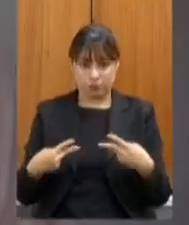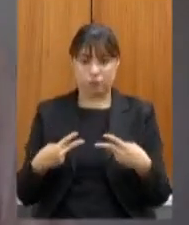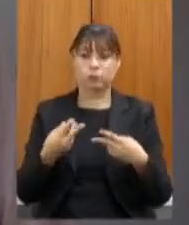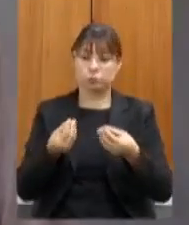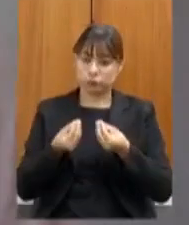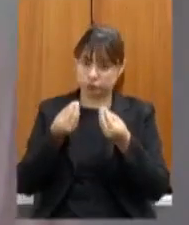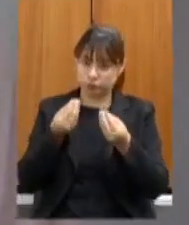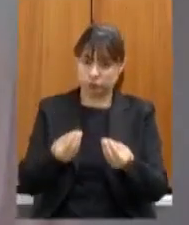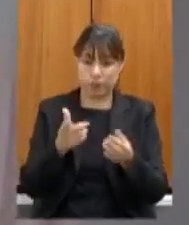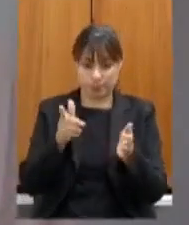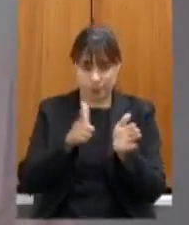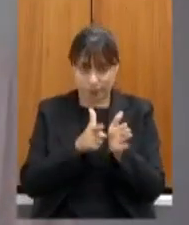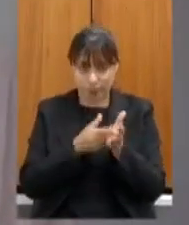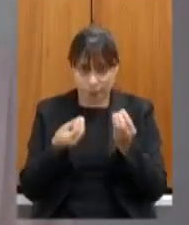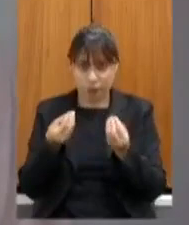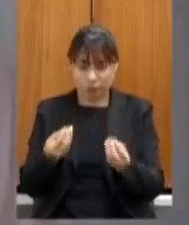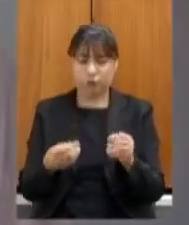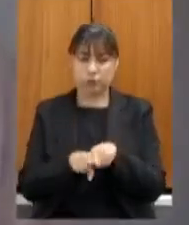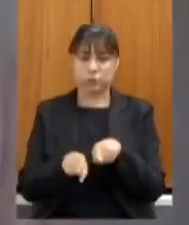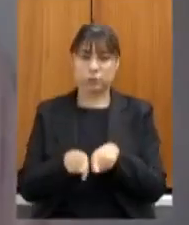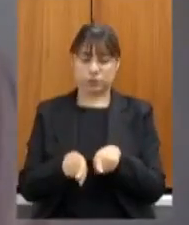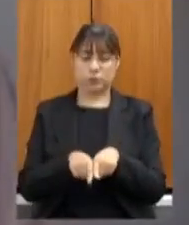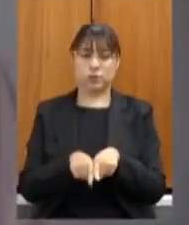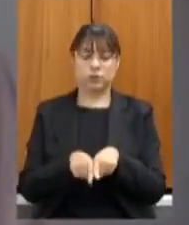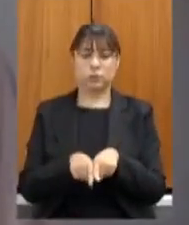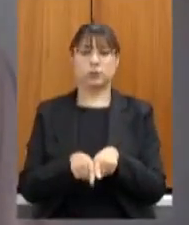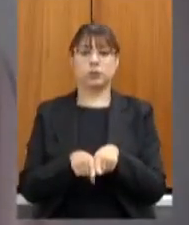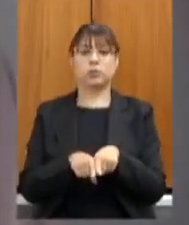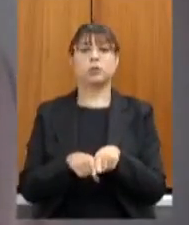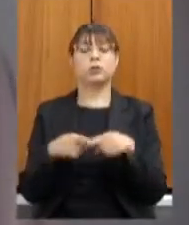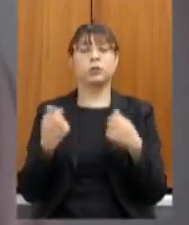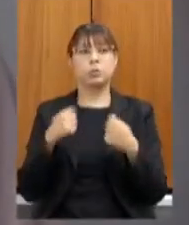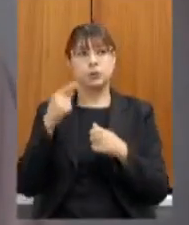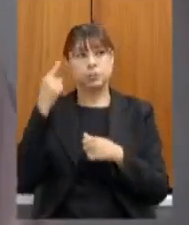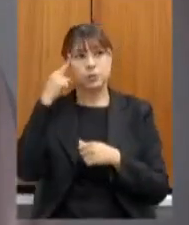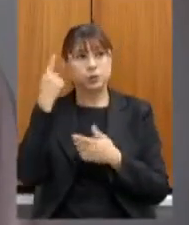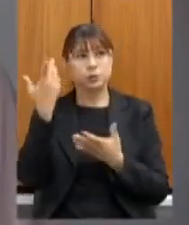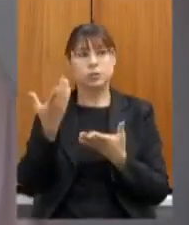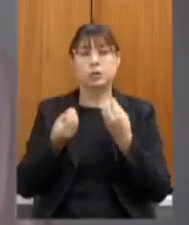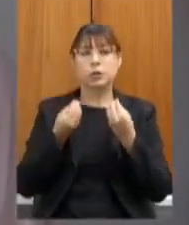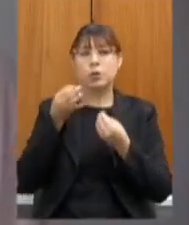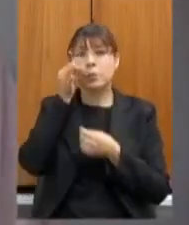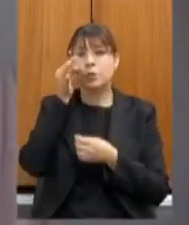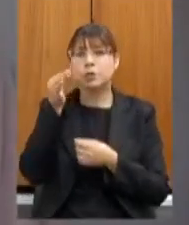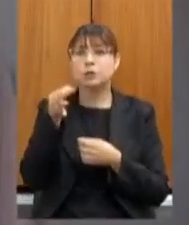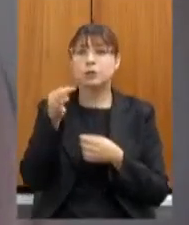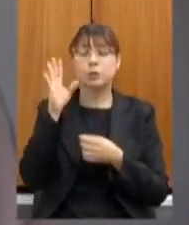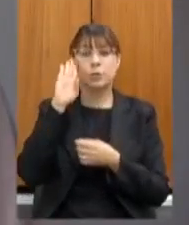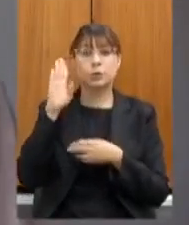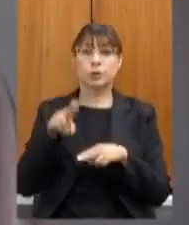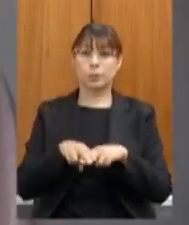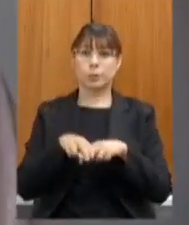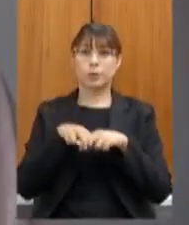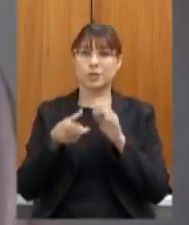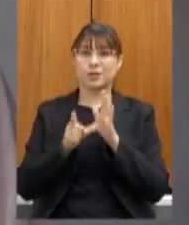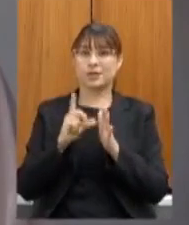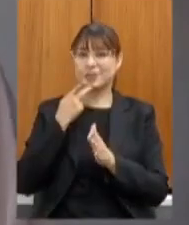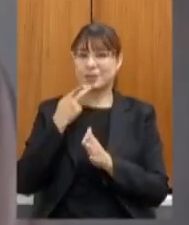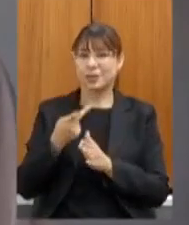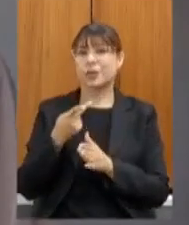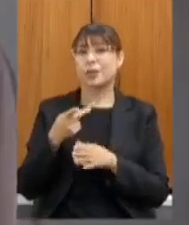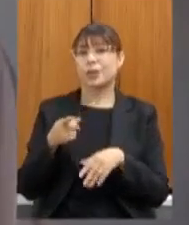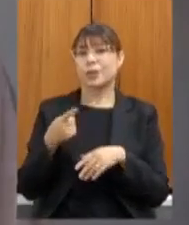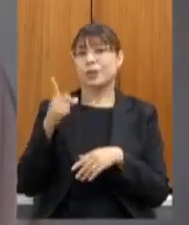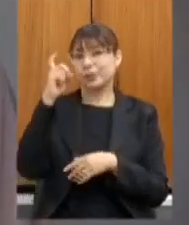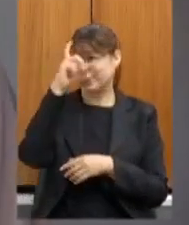cada um deles e sabemos inclusive como ter atenção específica a esses casos por conta justamente do que o senhor falou da dificuldade